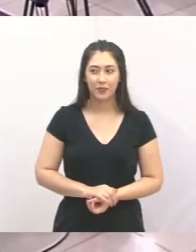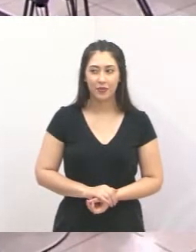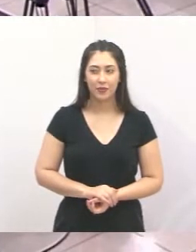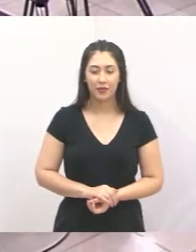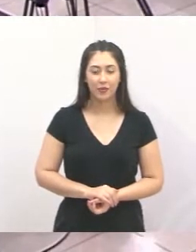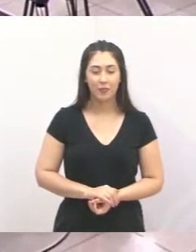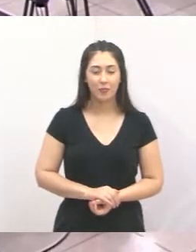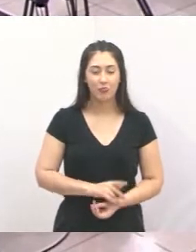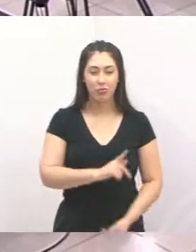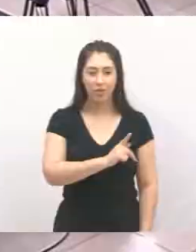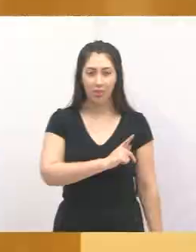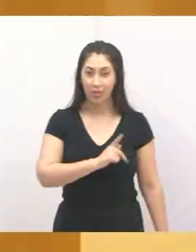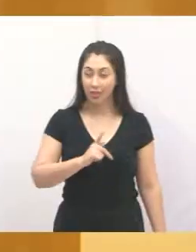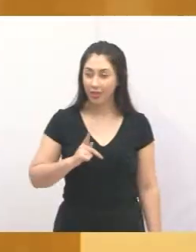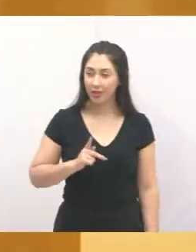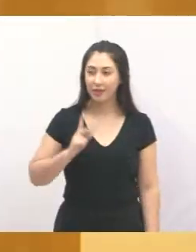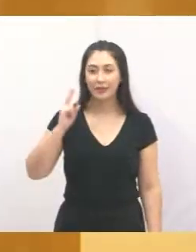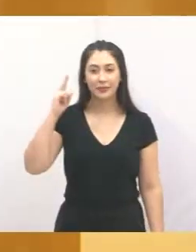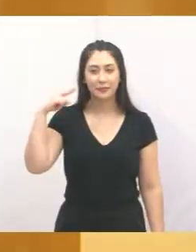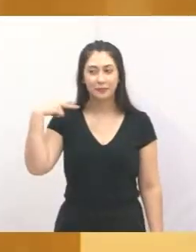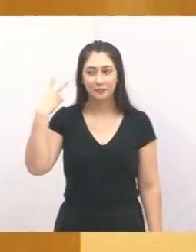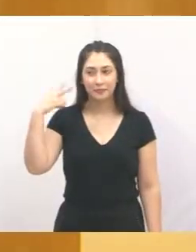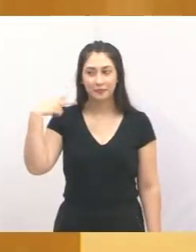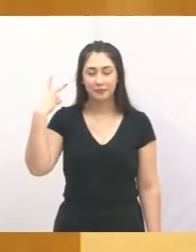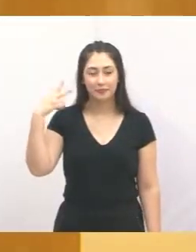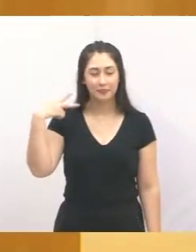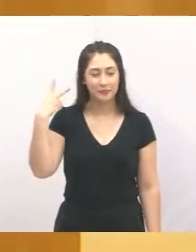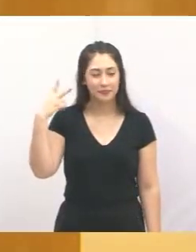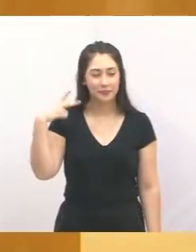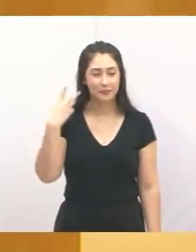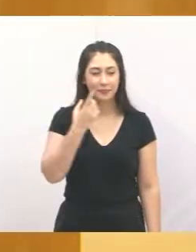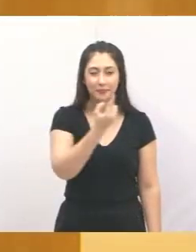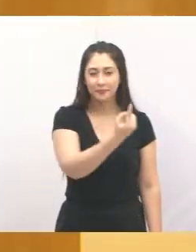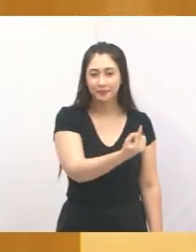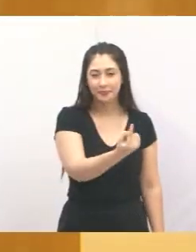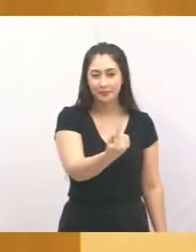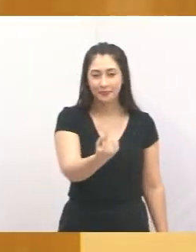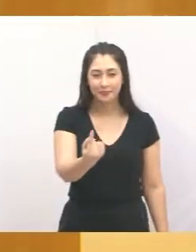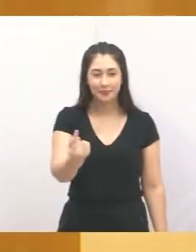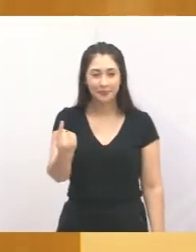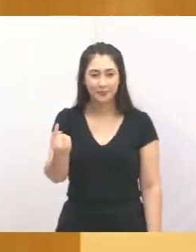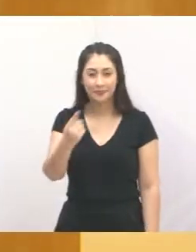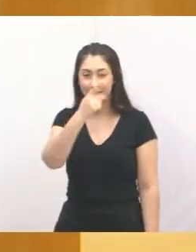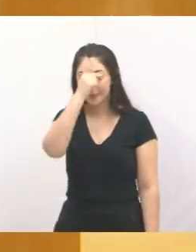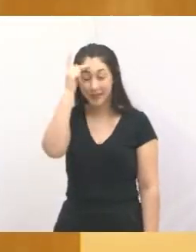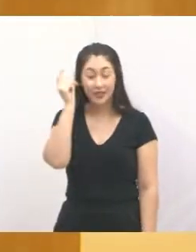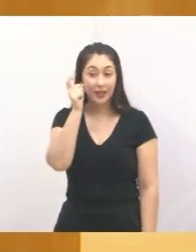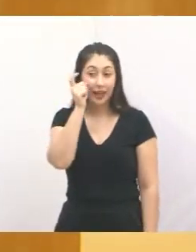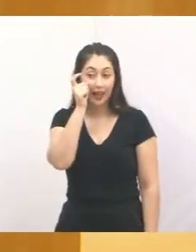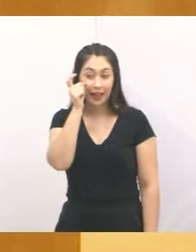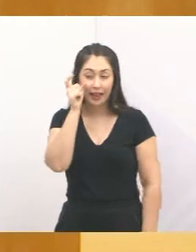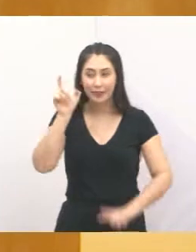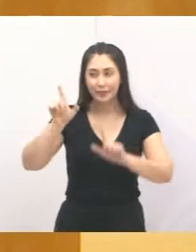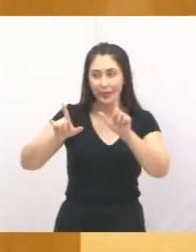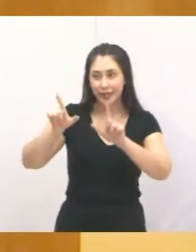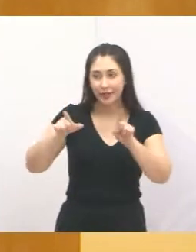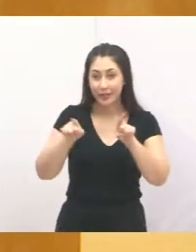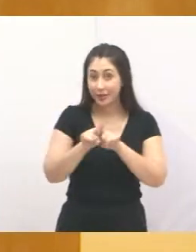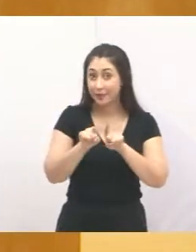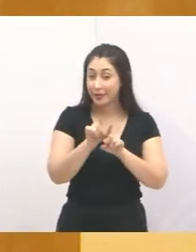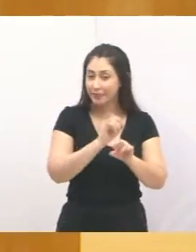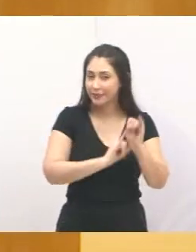Sr. Presidente, vereadores, vereadora, internautas, telespectadores,